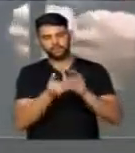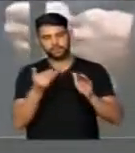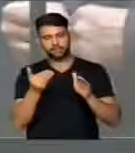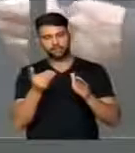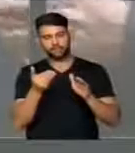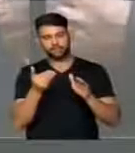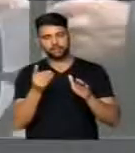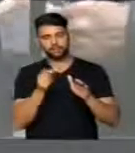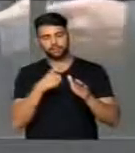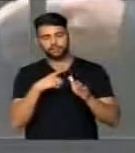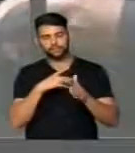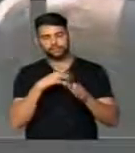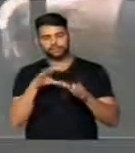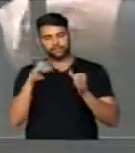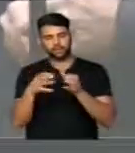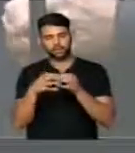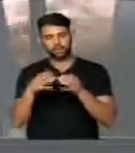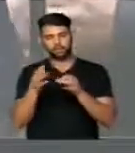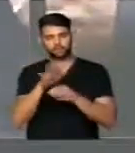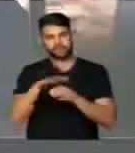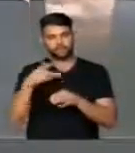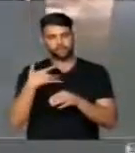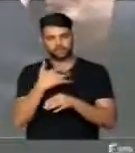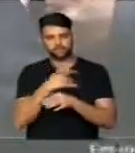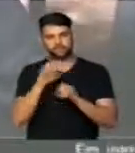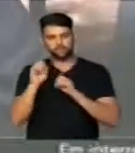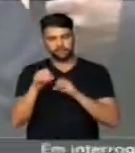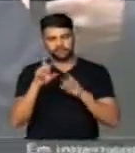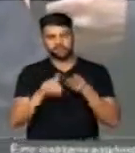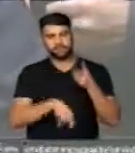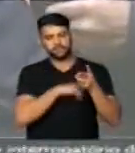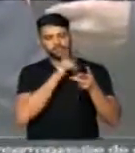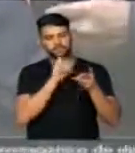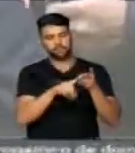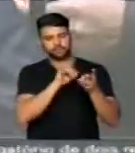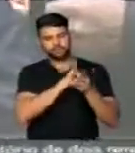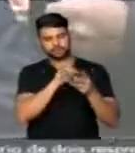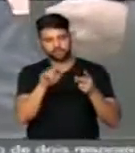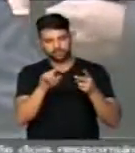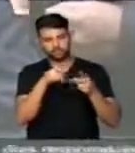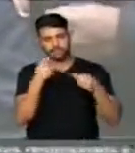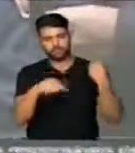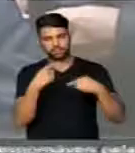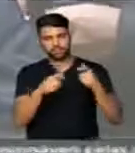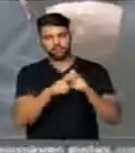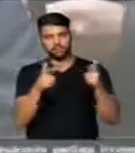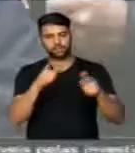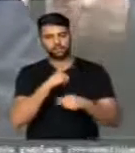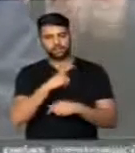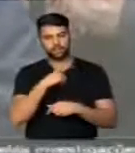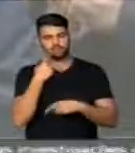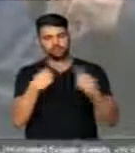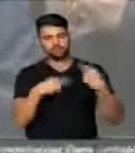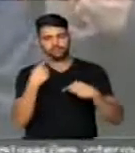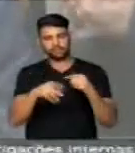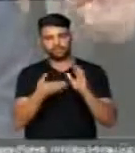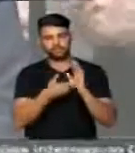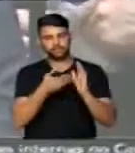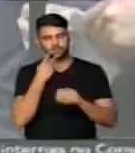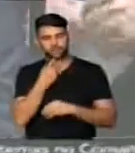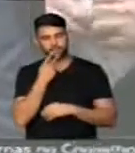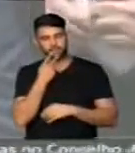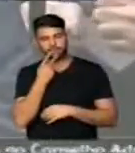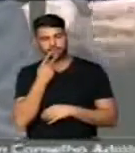os recursos vinculados à saúde e educação A segunda questão, e o debate maior que a gente está tramitando nesta casa com